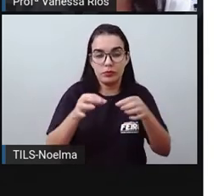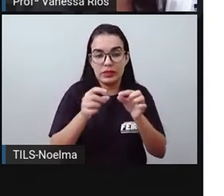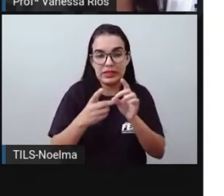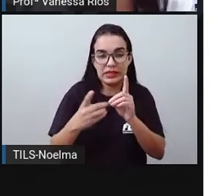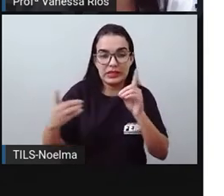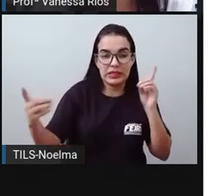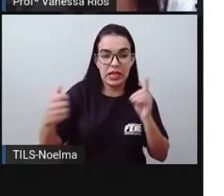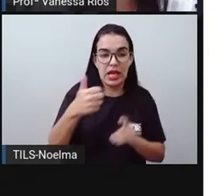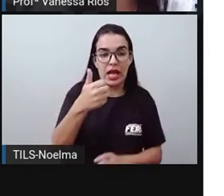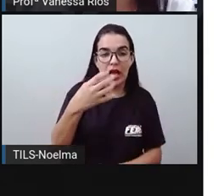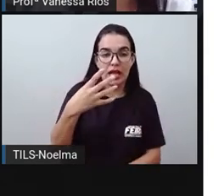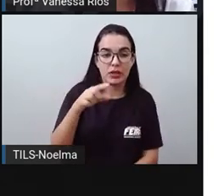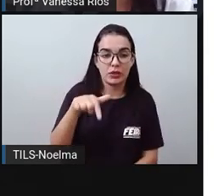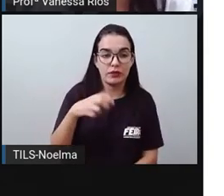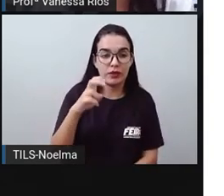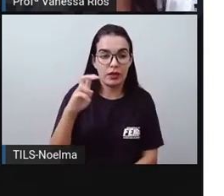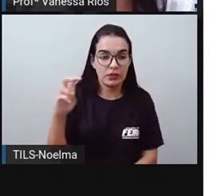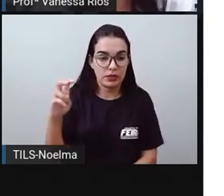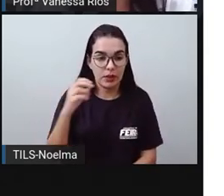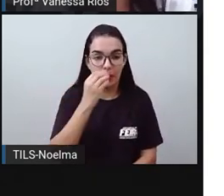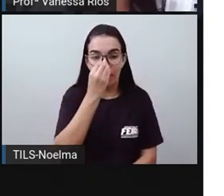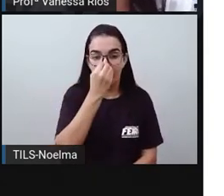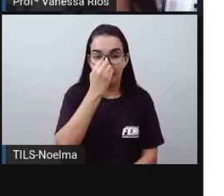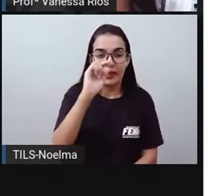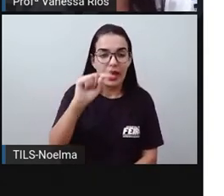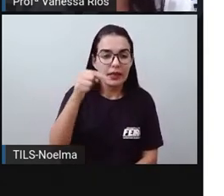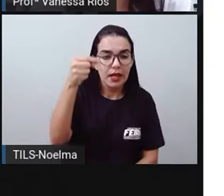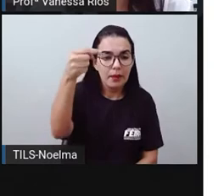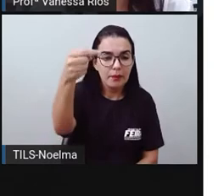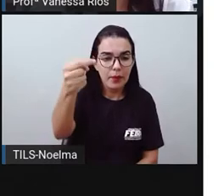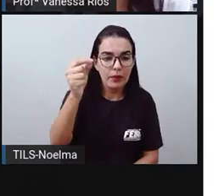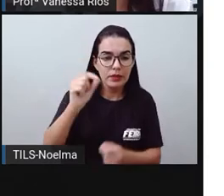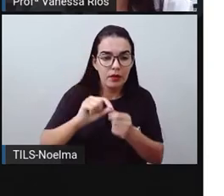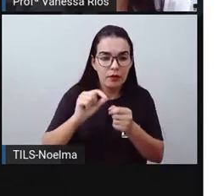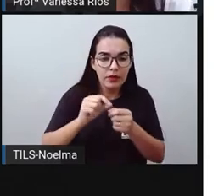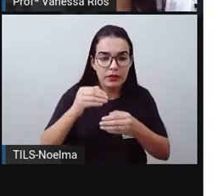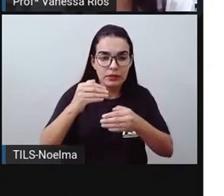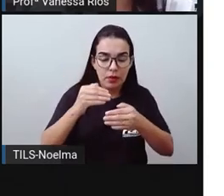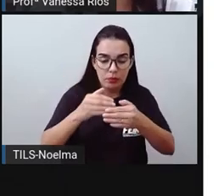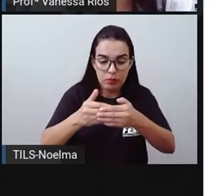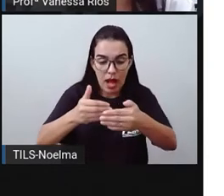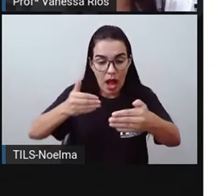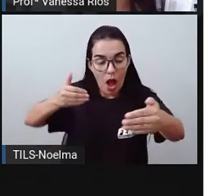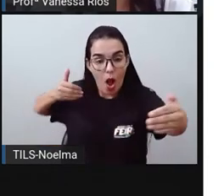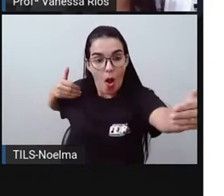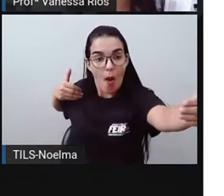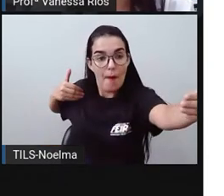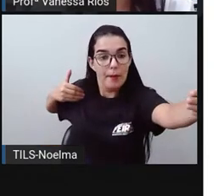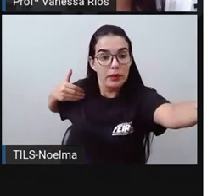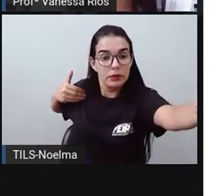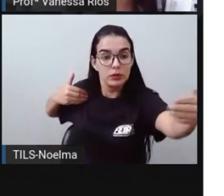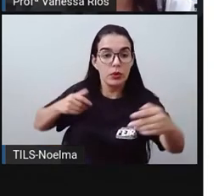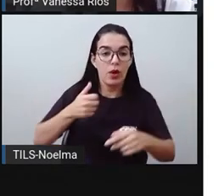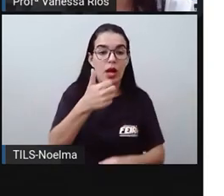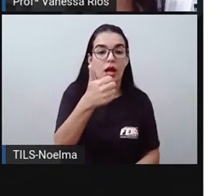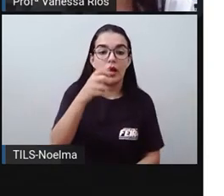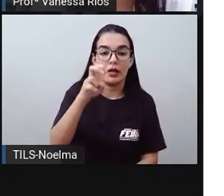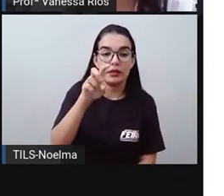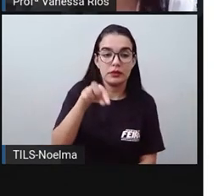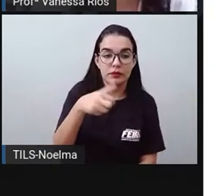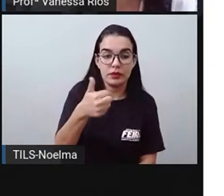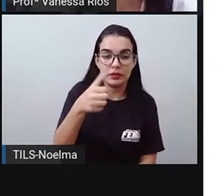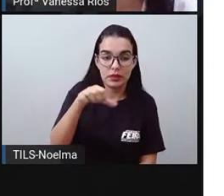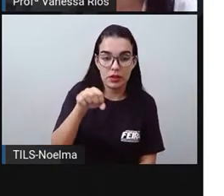,19 quilômetros. Foi construída pelo empresário brasileiro Irineu Evangelista de Souza,